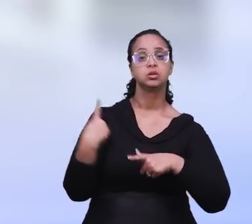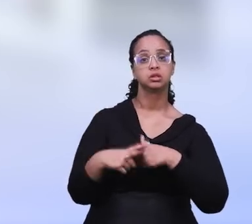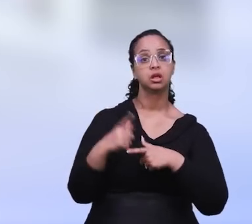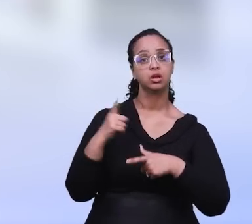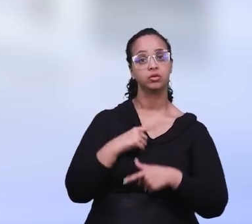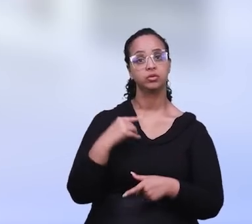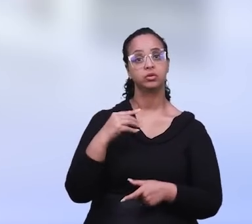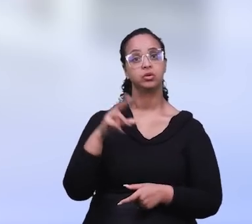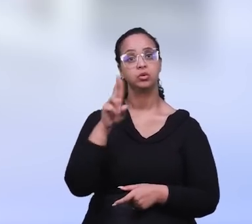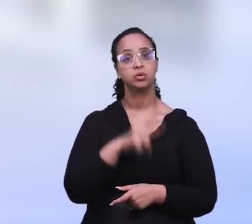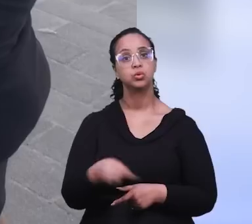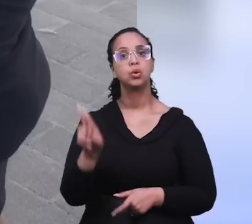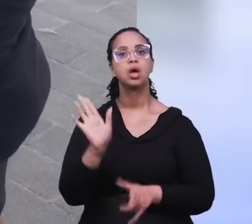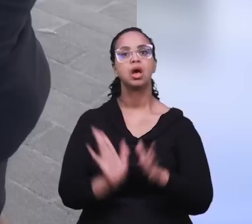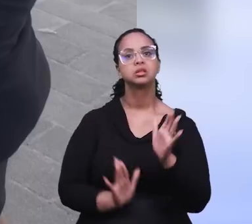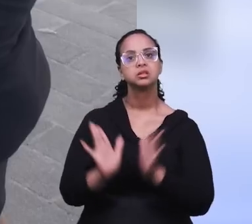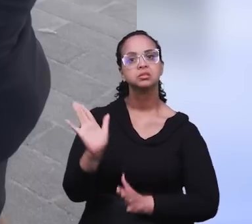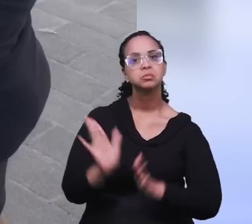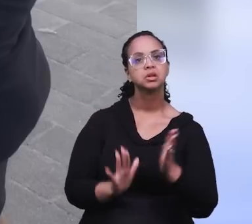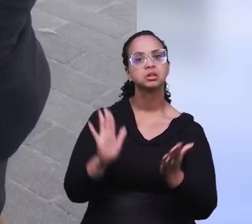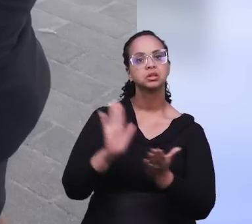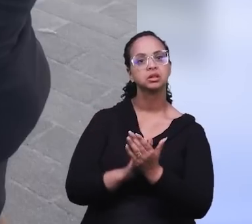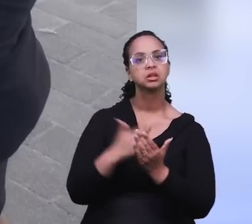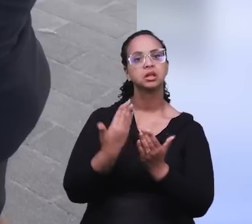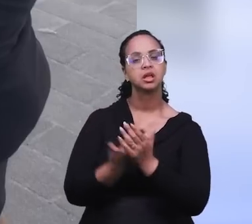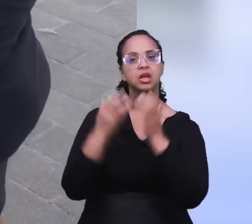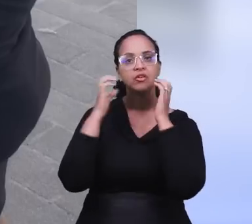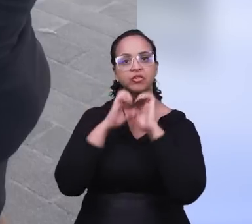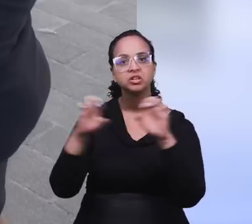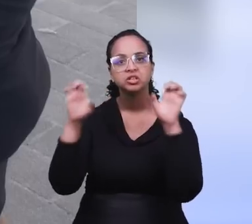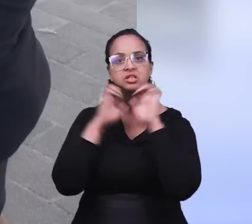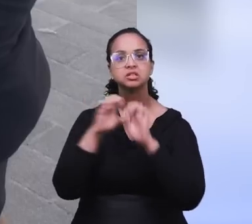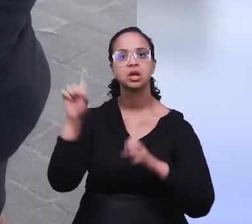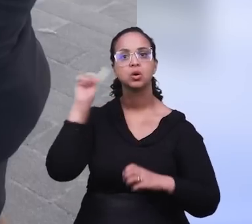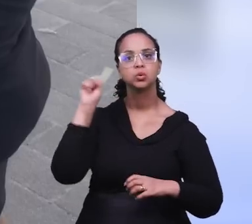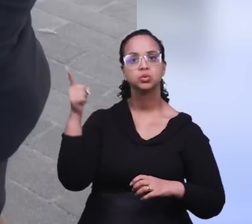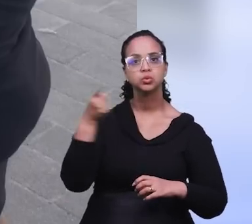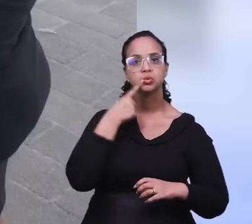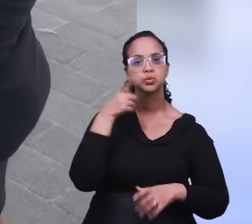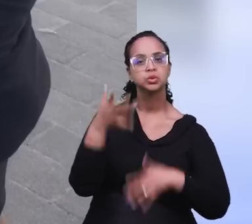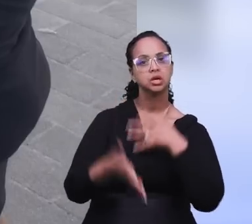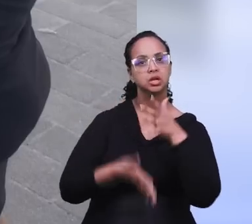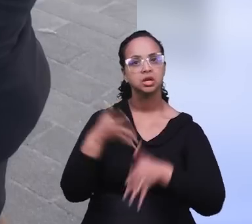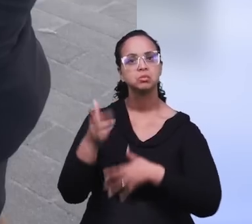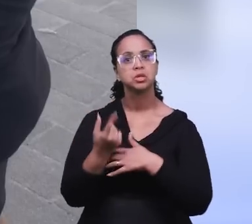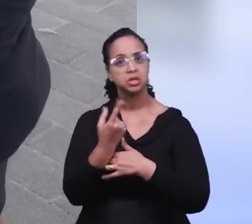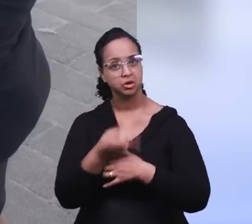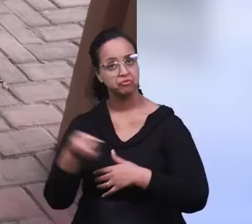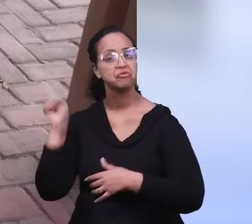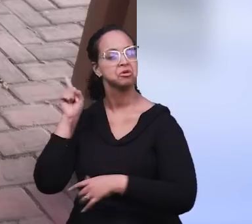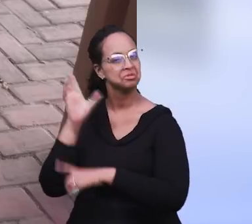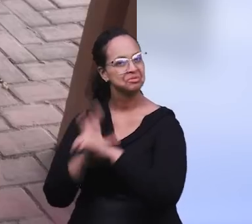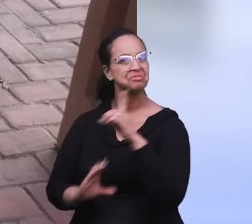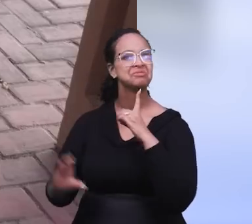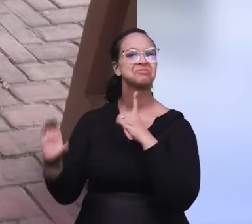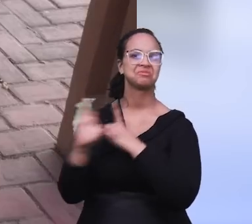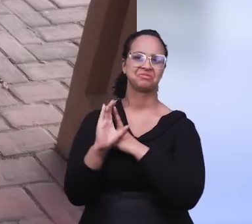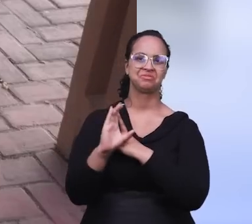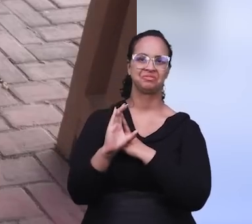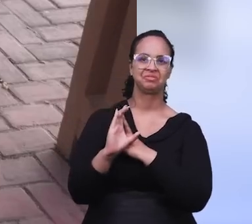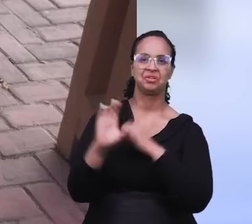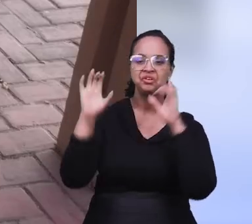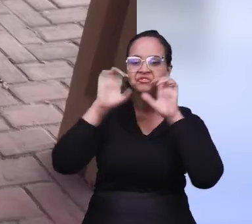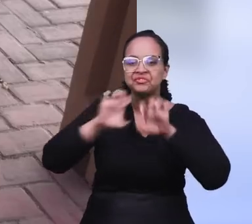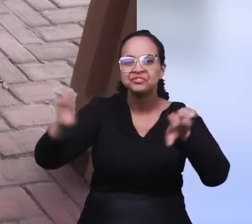E o Senhor usou o grupo de acessibilidade para evangelizar um surdo em Libras e à noite ele foi receber uma bênção no culto.